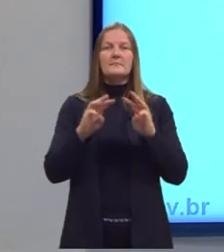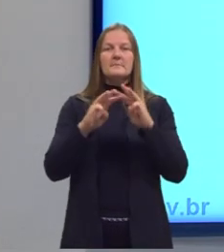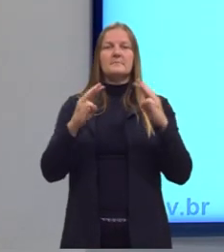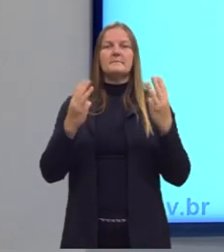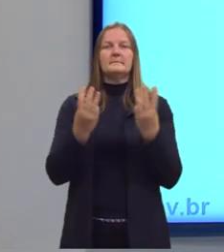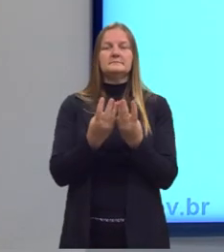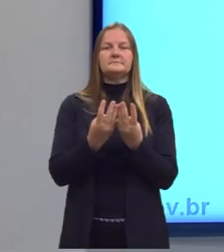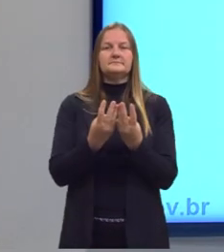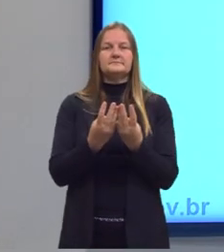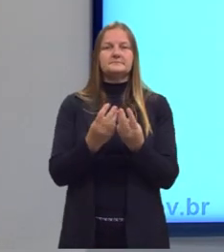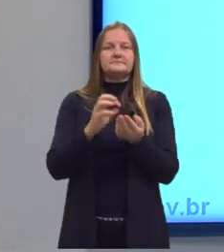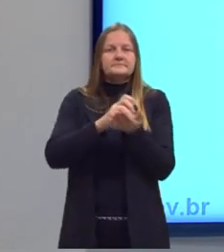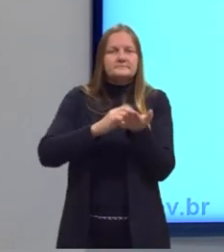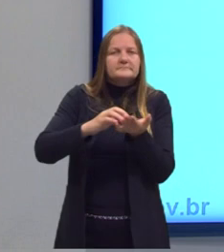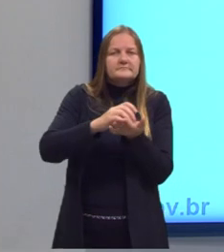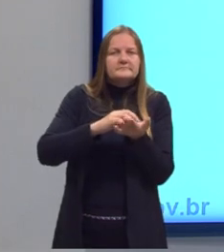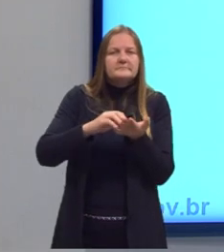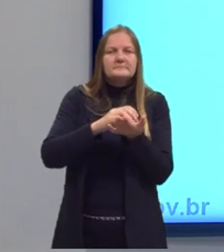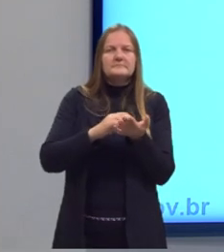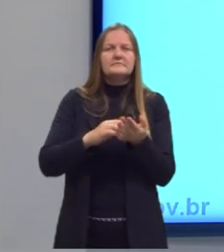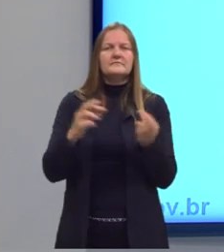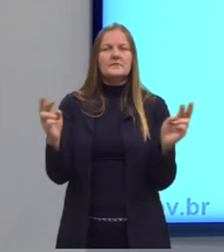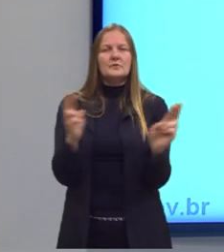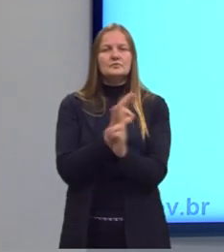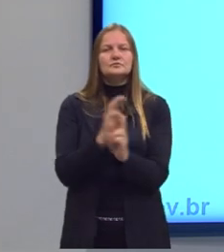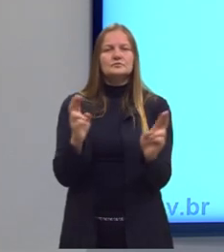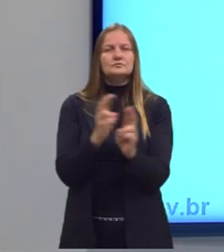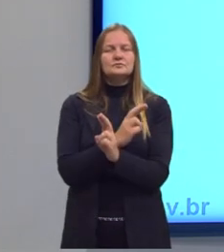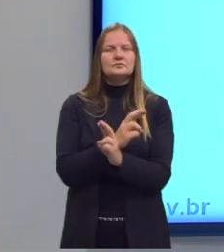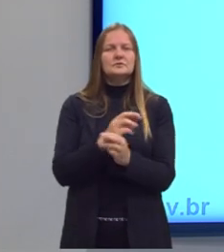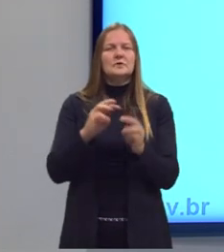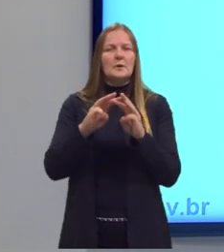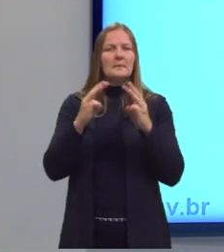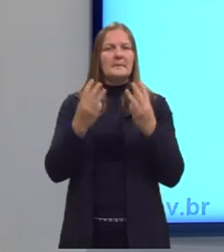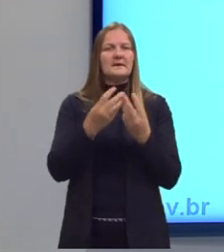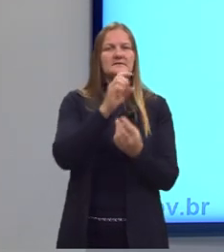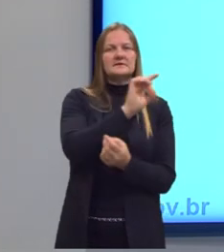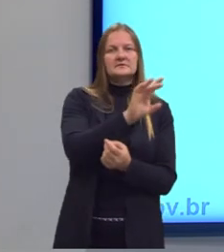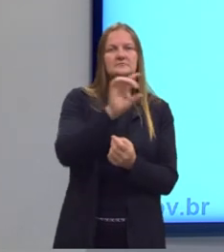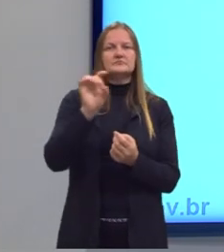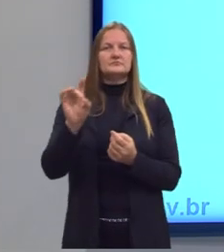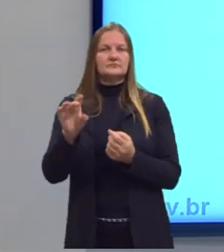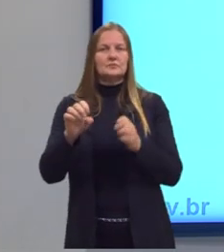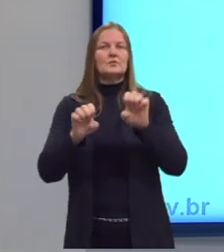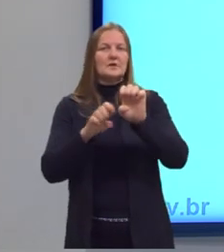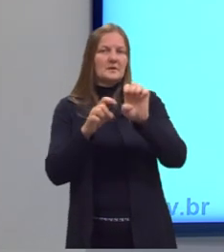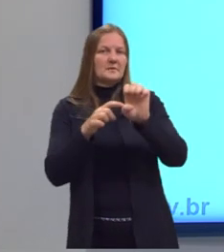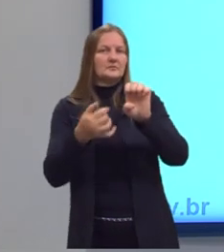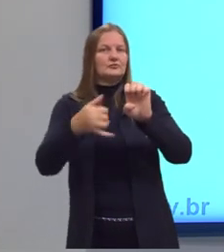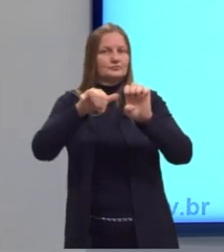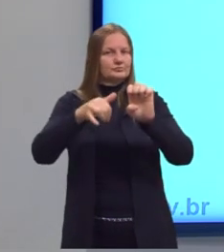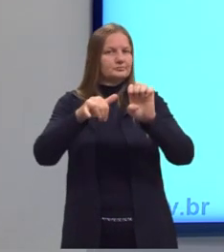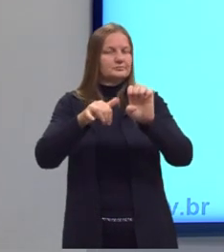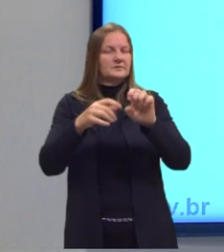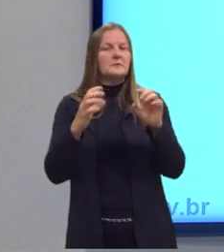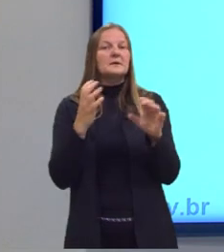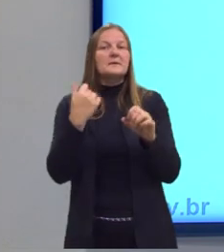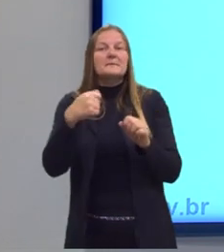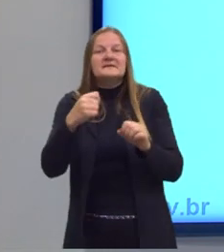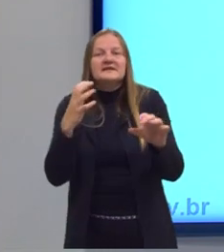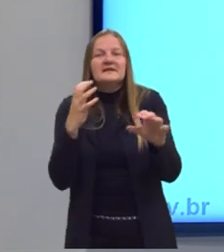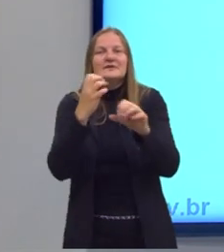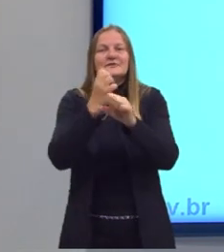devidamente calculadas, porque elas são fornecidas as massas individuais dos elementos, tá? Eu preciso somar